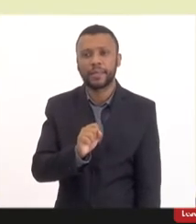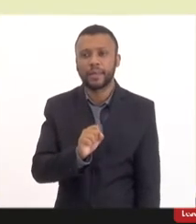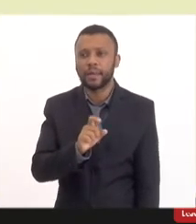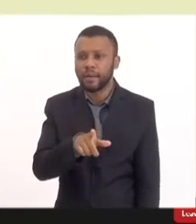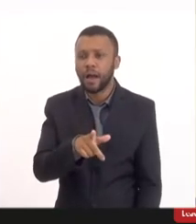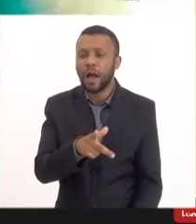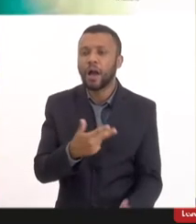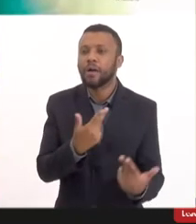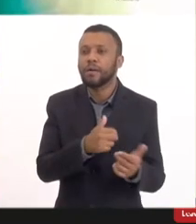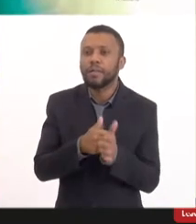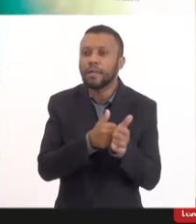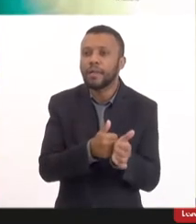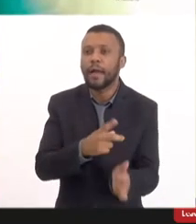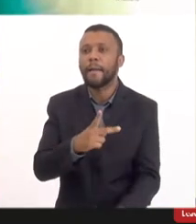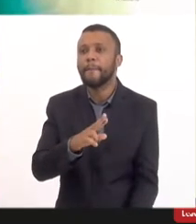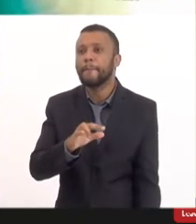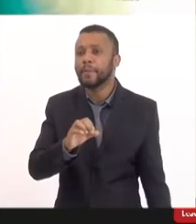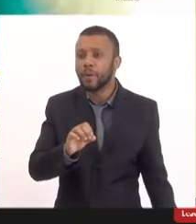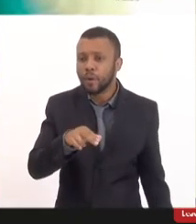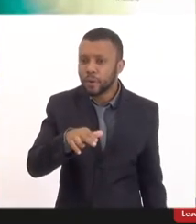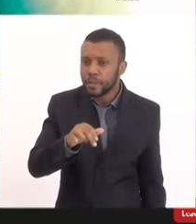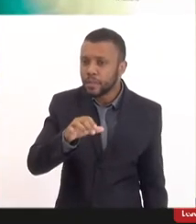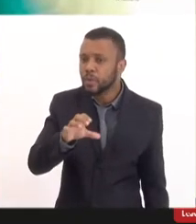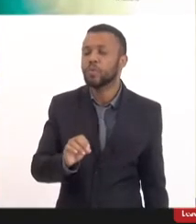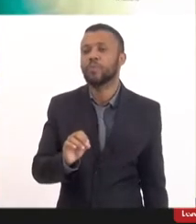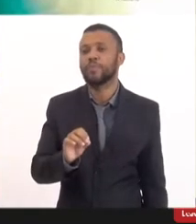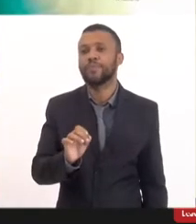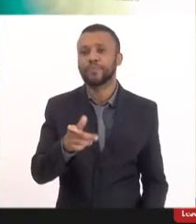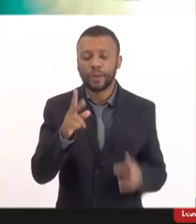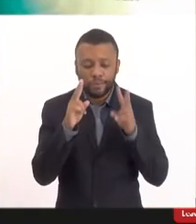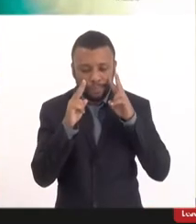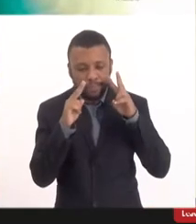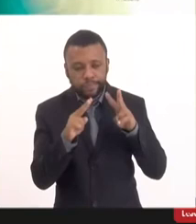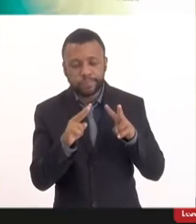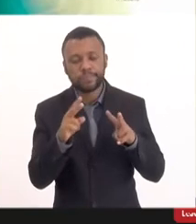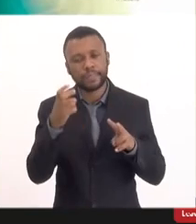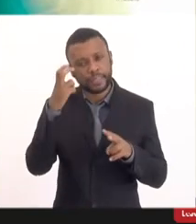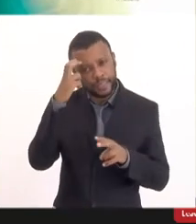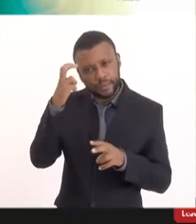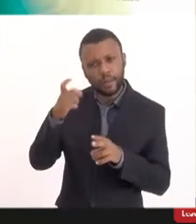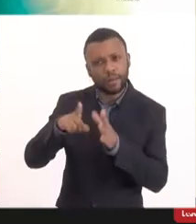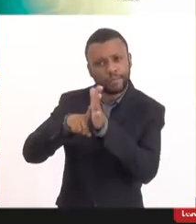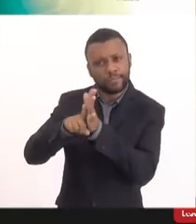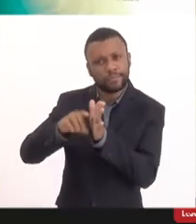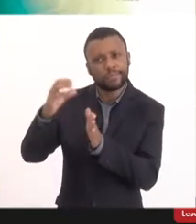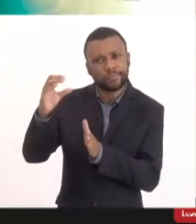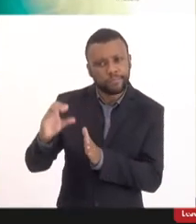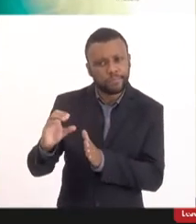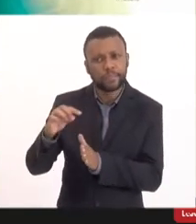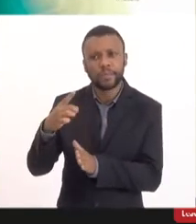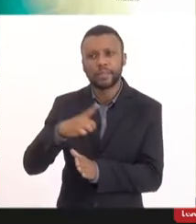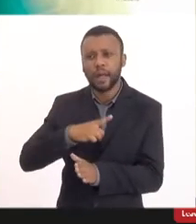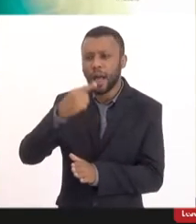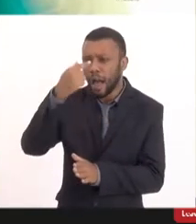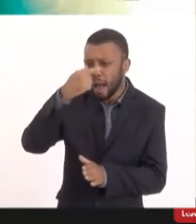então até do ponto de vista intelectual científico seria muito mais normal você ter uma gripe uma gripe que é